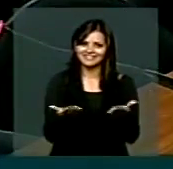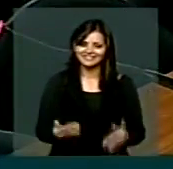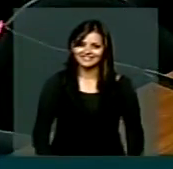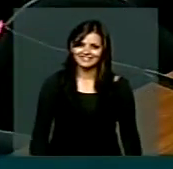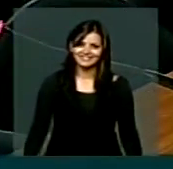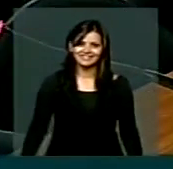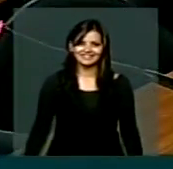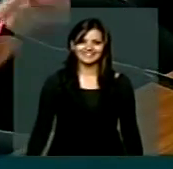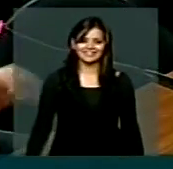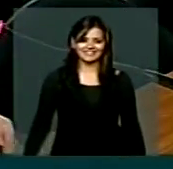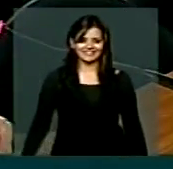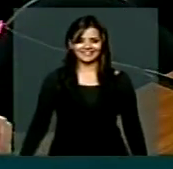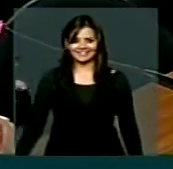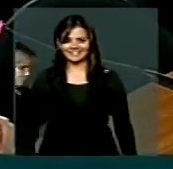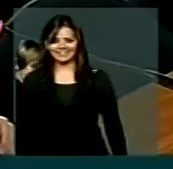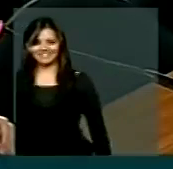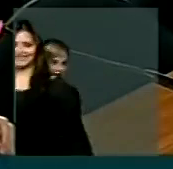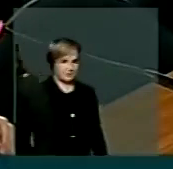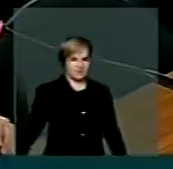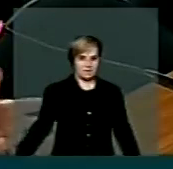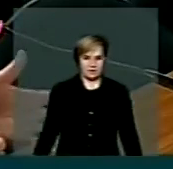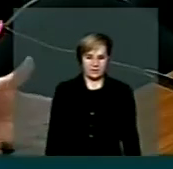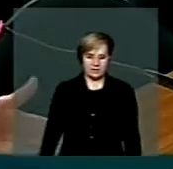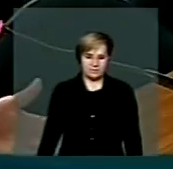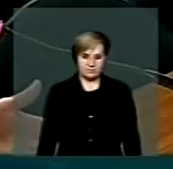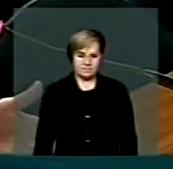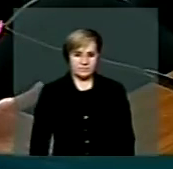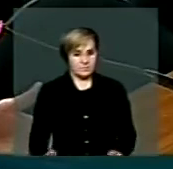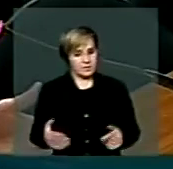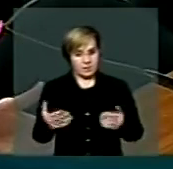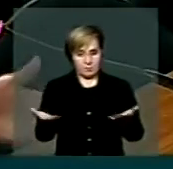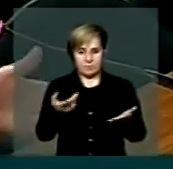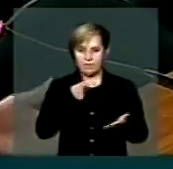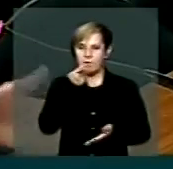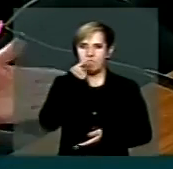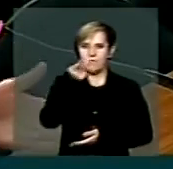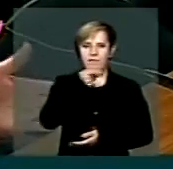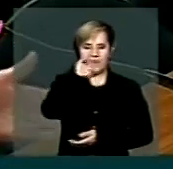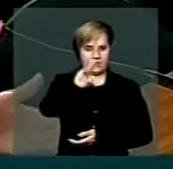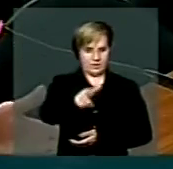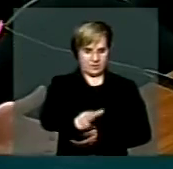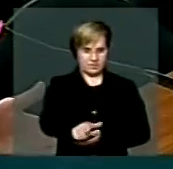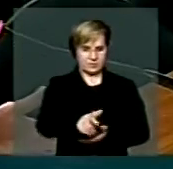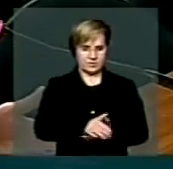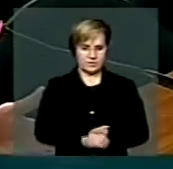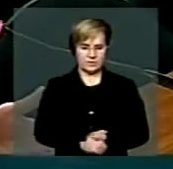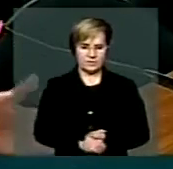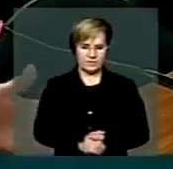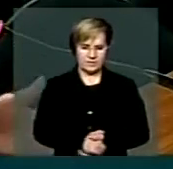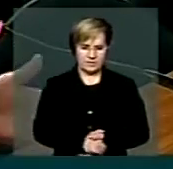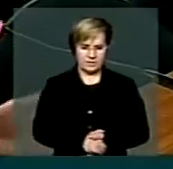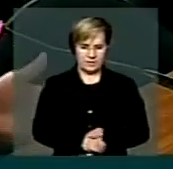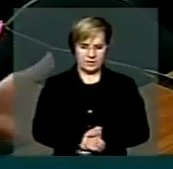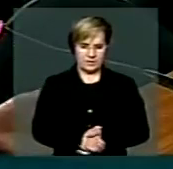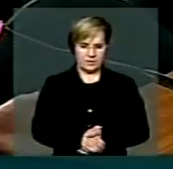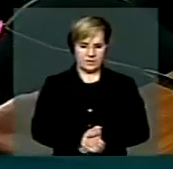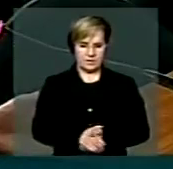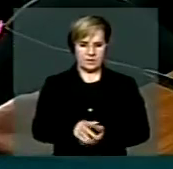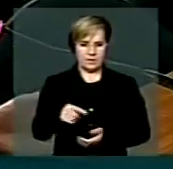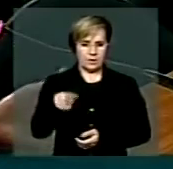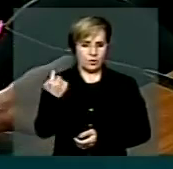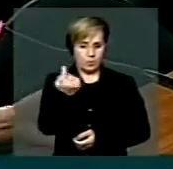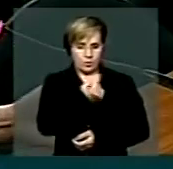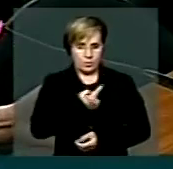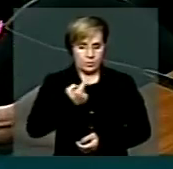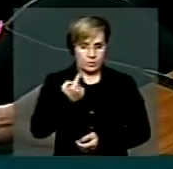ficamos meio desatentos a isso. Então, vou repetir, até porque o Otávio estava conversando com o Jorge, o que nós precisamos